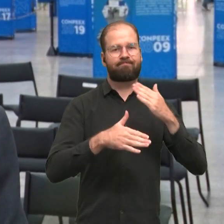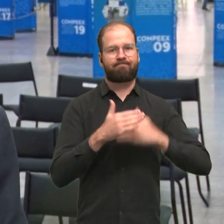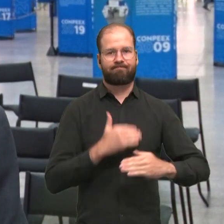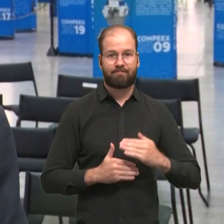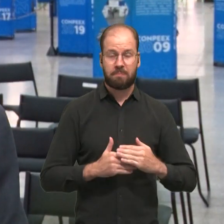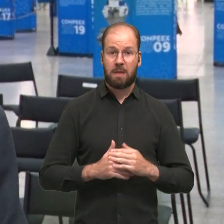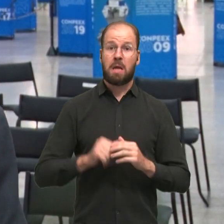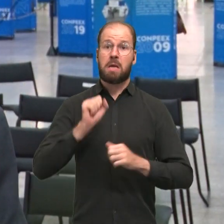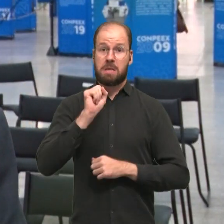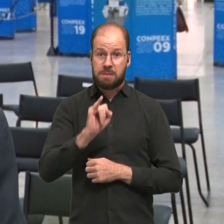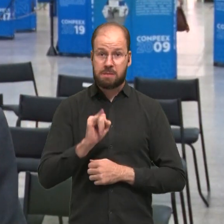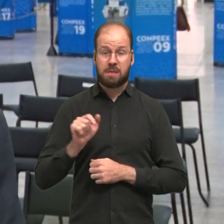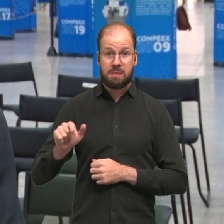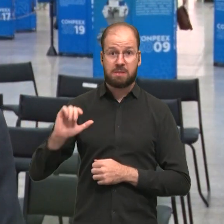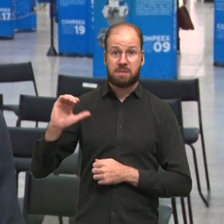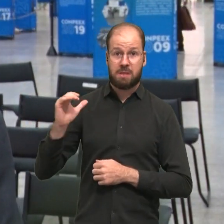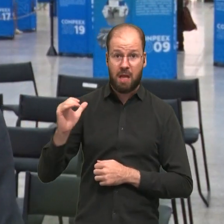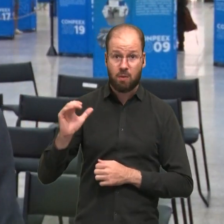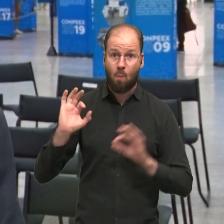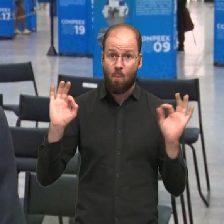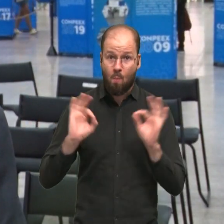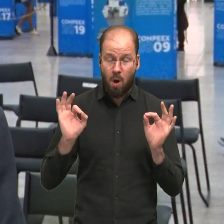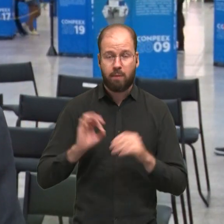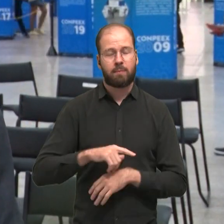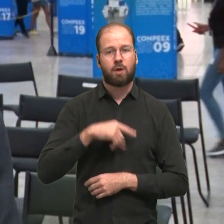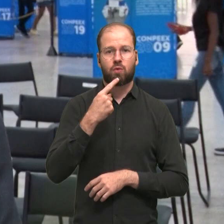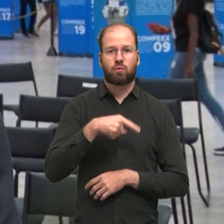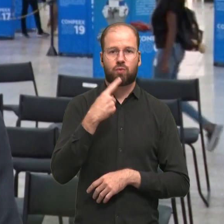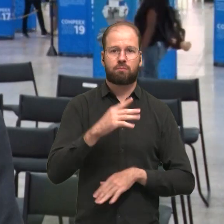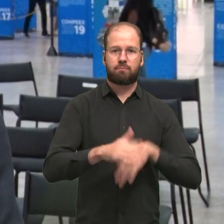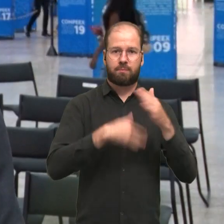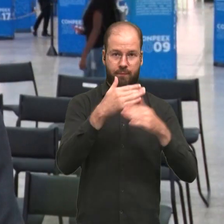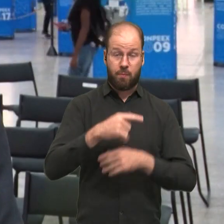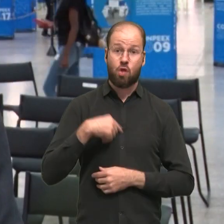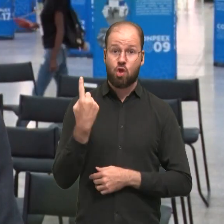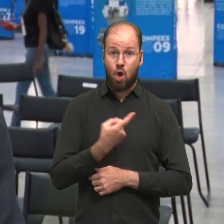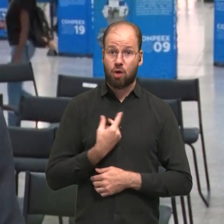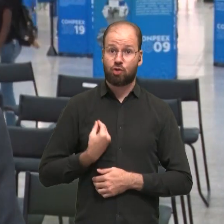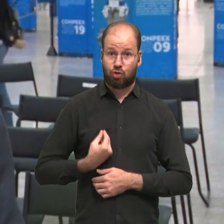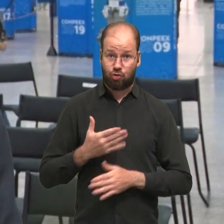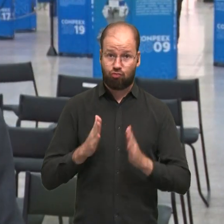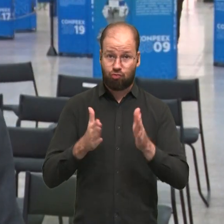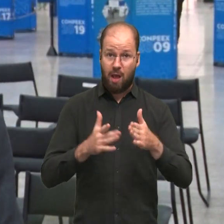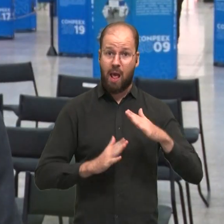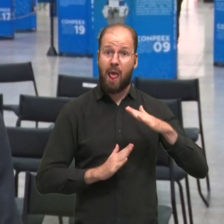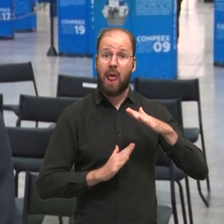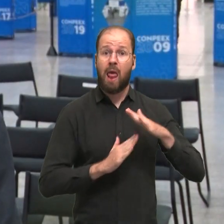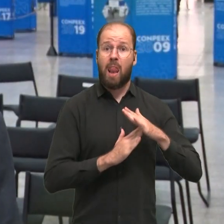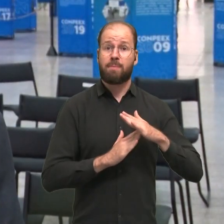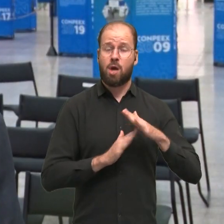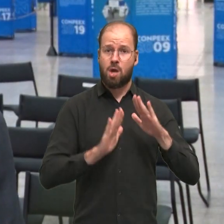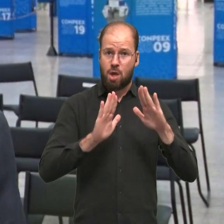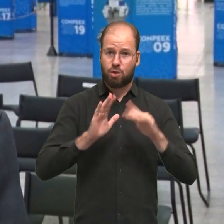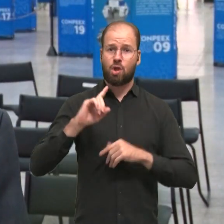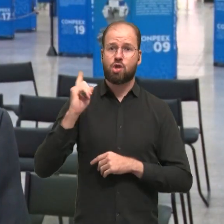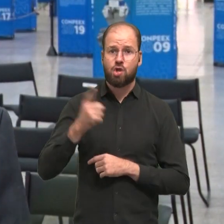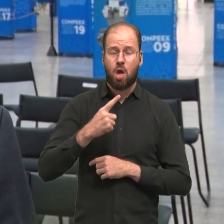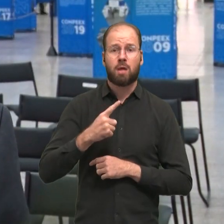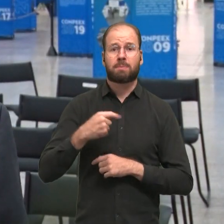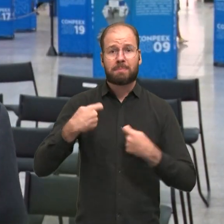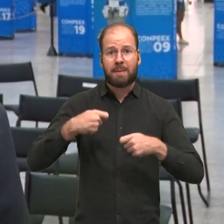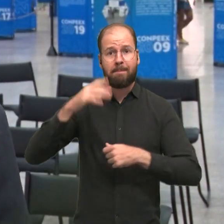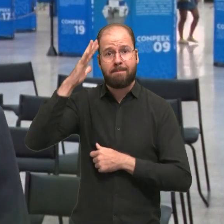em desenvolvimento. E nós chegamos a um limite, ou nós não podemos pensar em desenvolvimento que não seja sustentável.